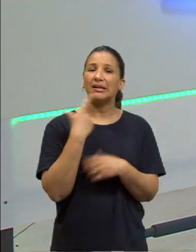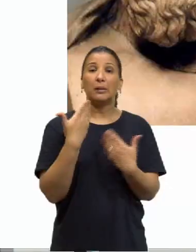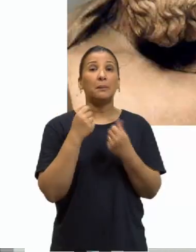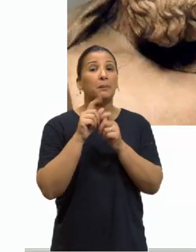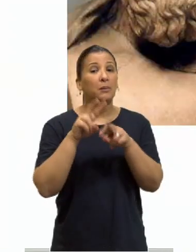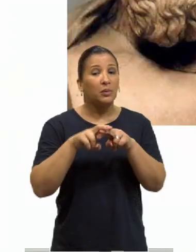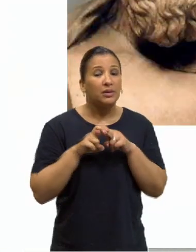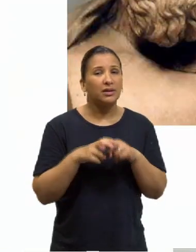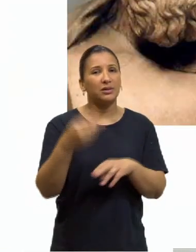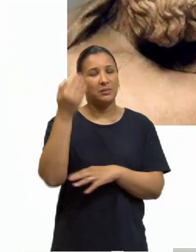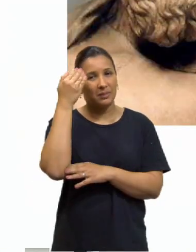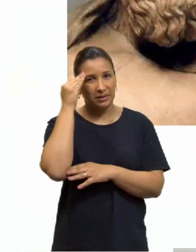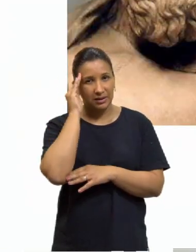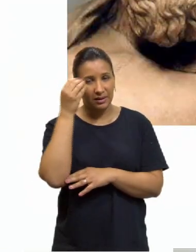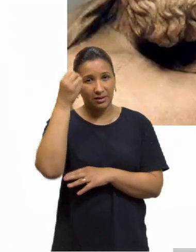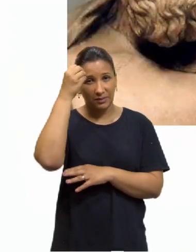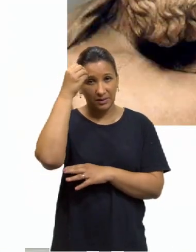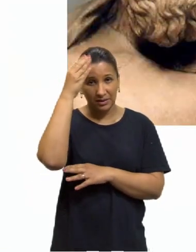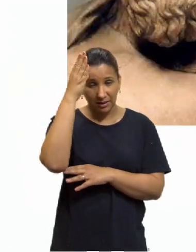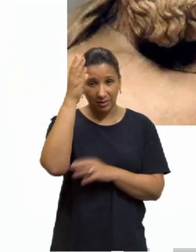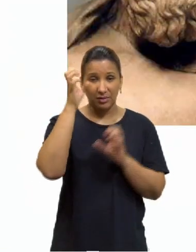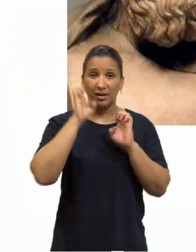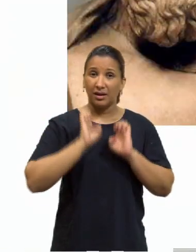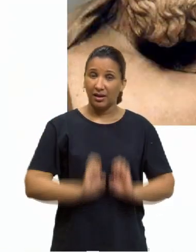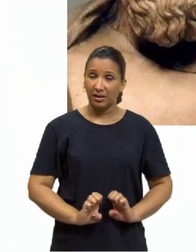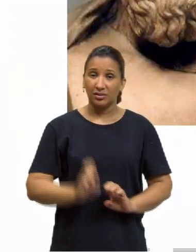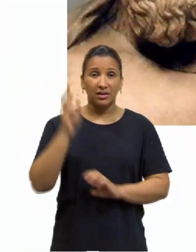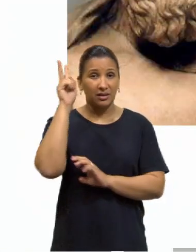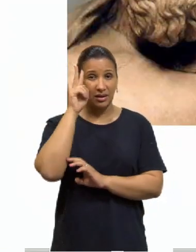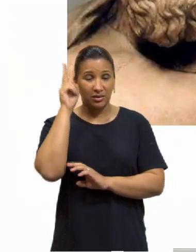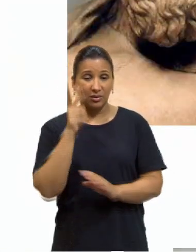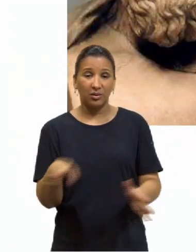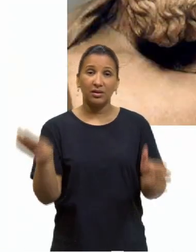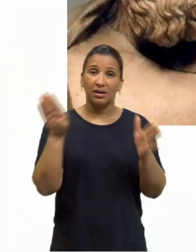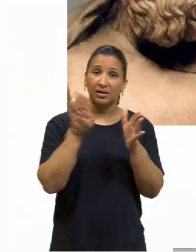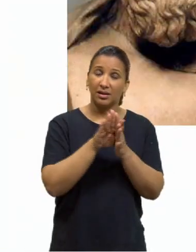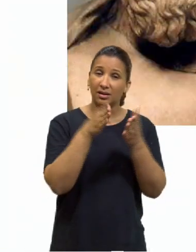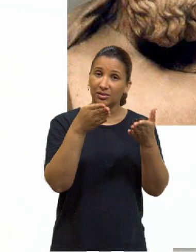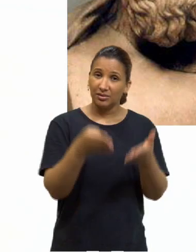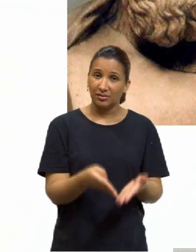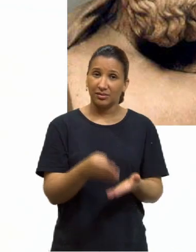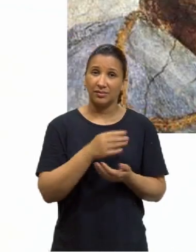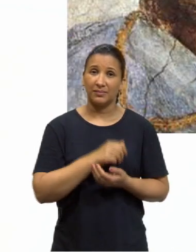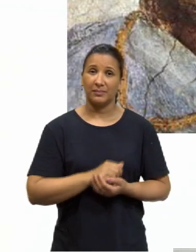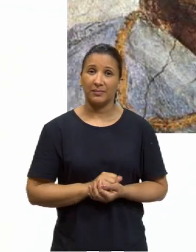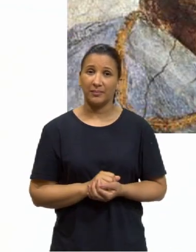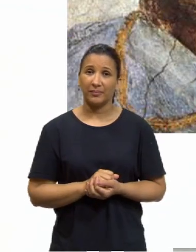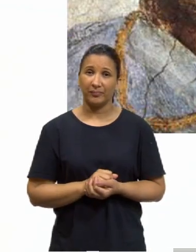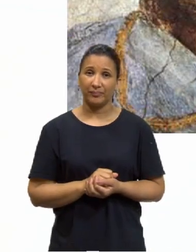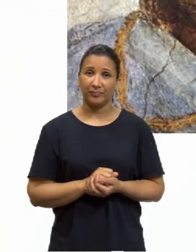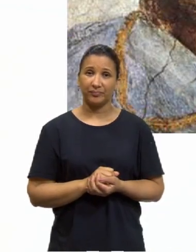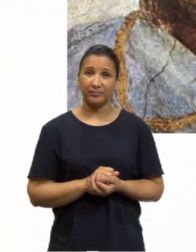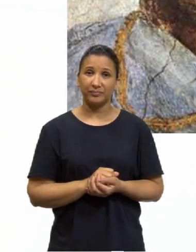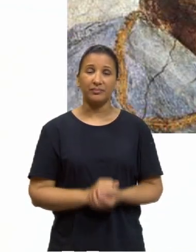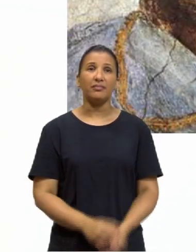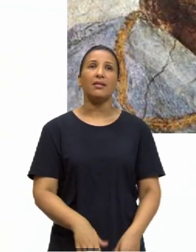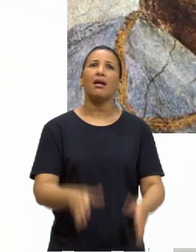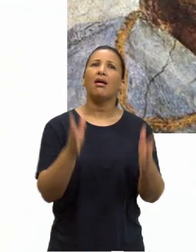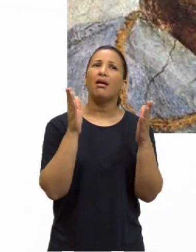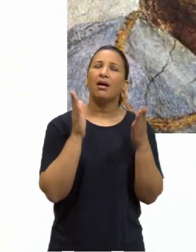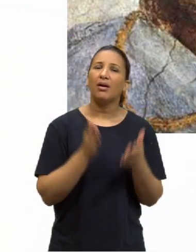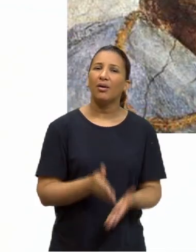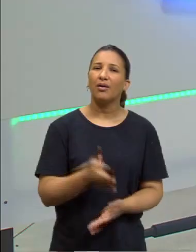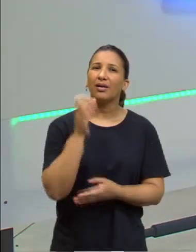essas concepções éticas na história, até chegarmos aos nossos tempos de hoje. agora sim,